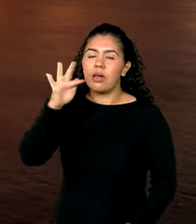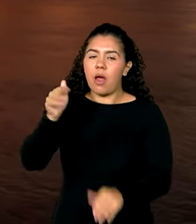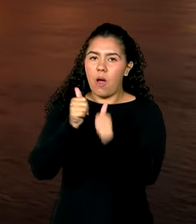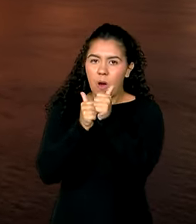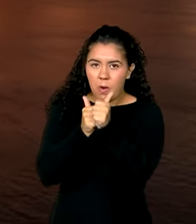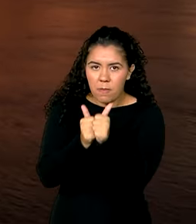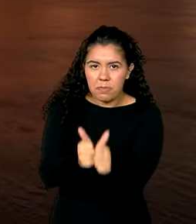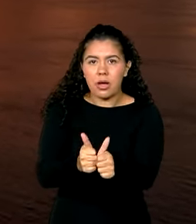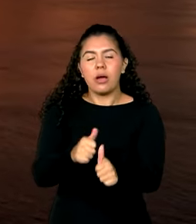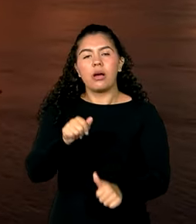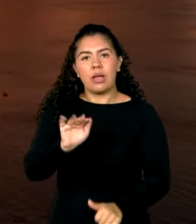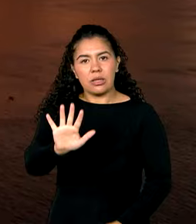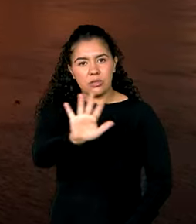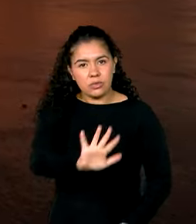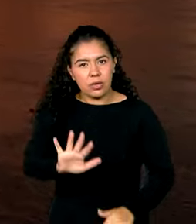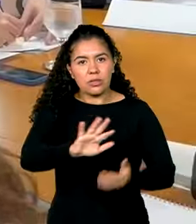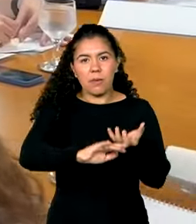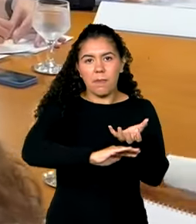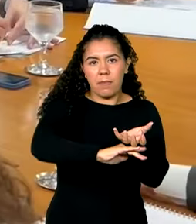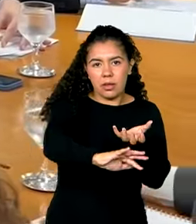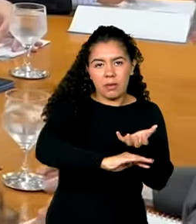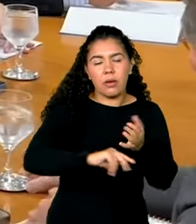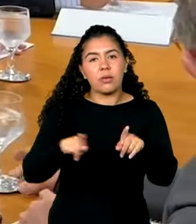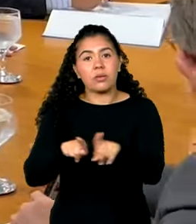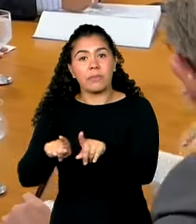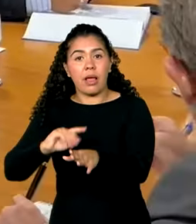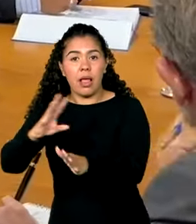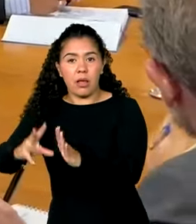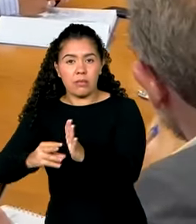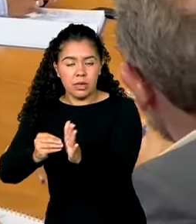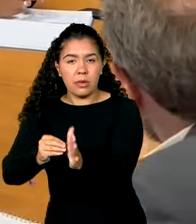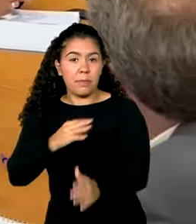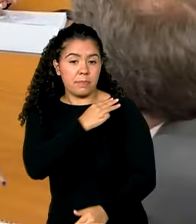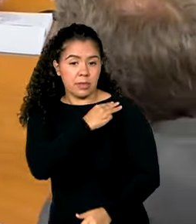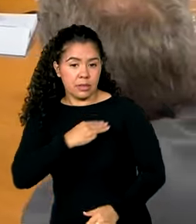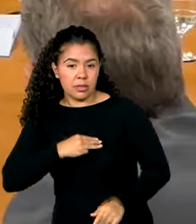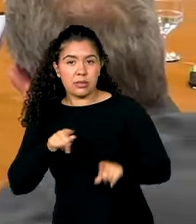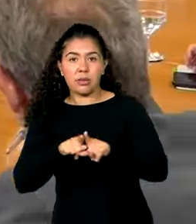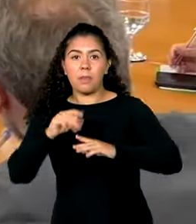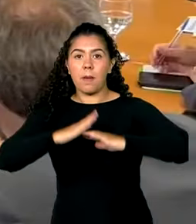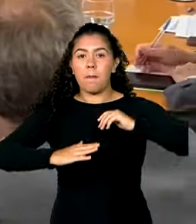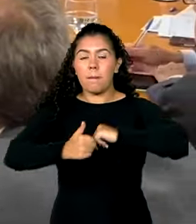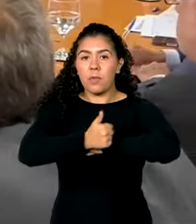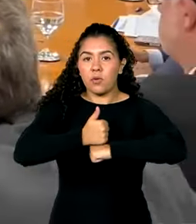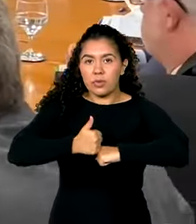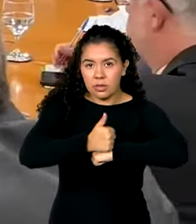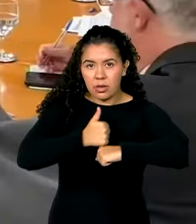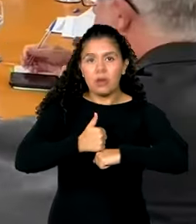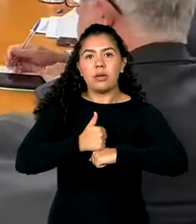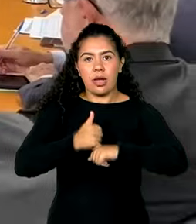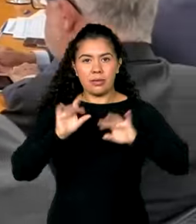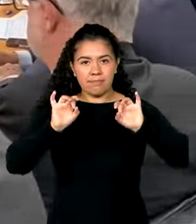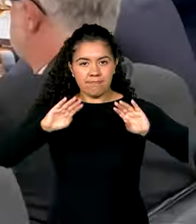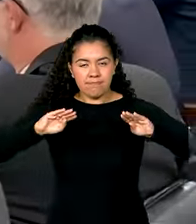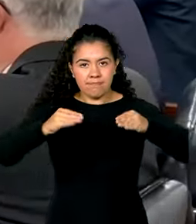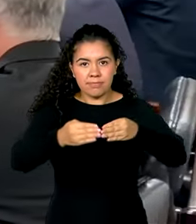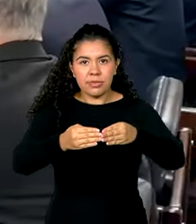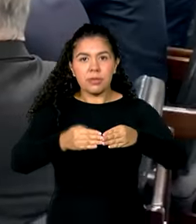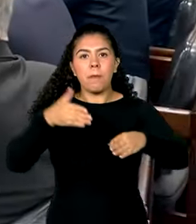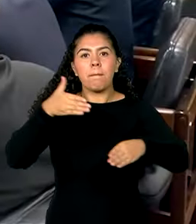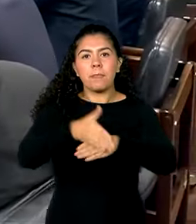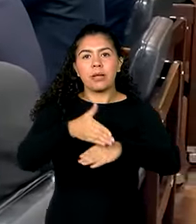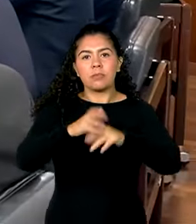situação no Pantanal e também na Amazônia. Ministros e especialistas participaram da segunda reunião da sala de situação